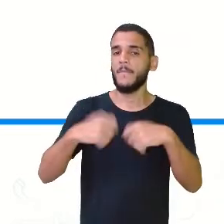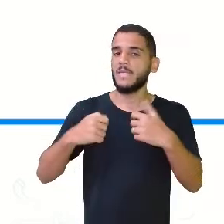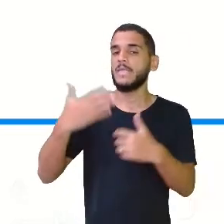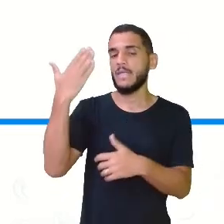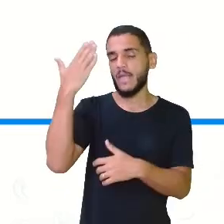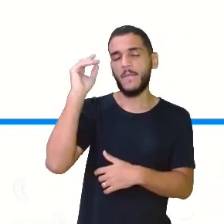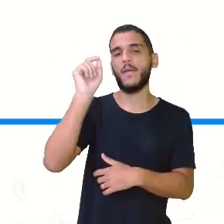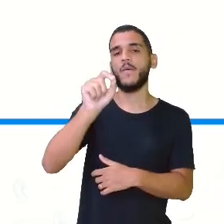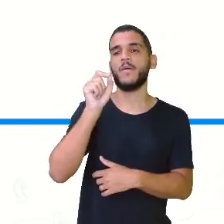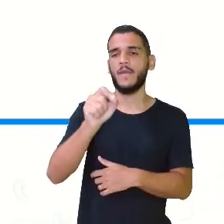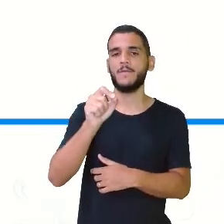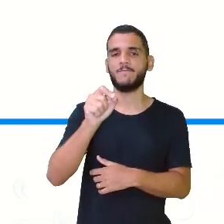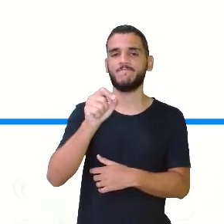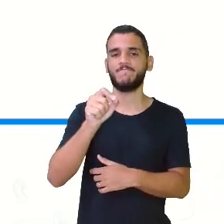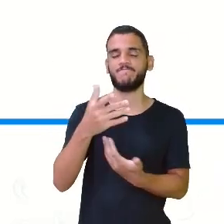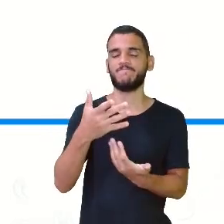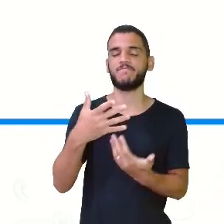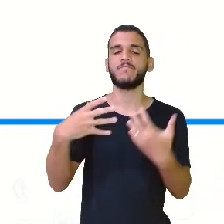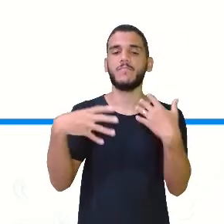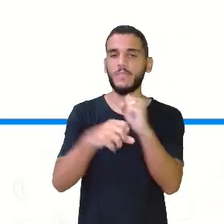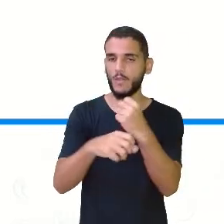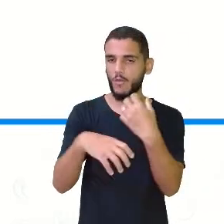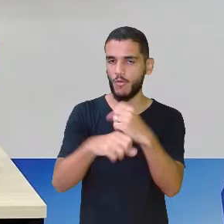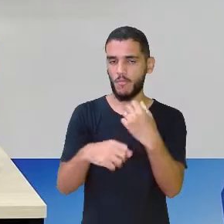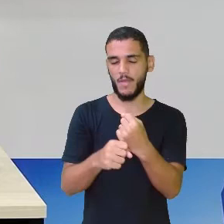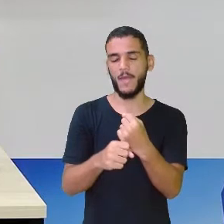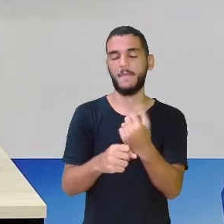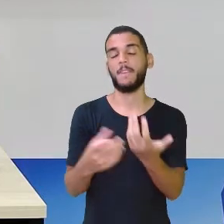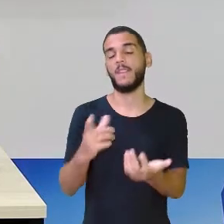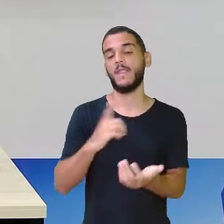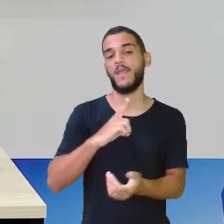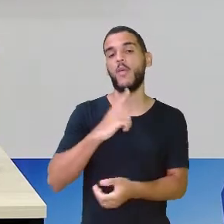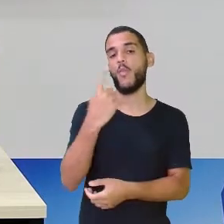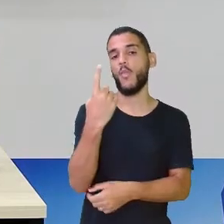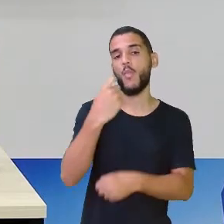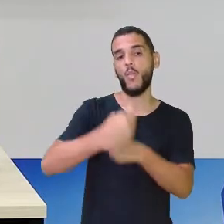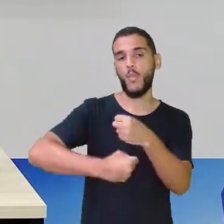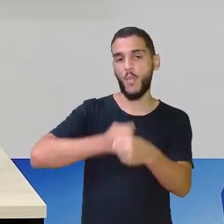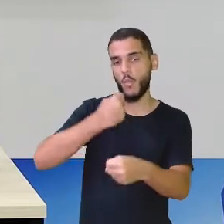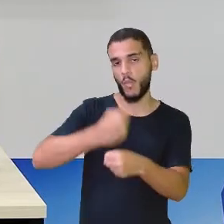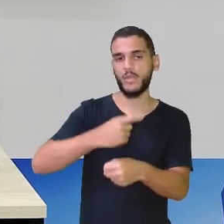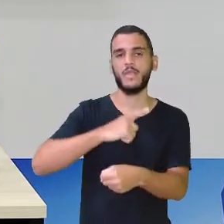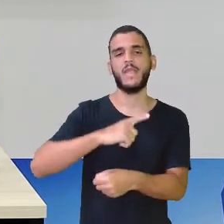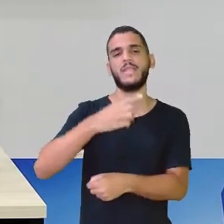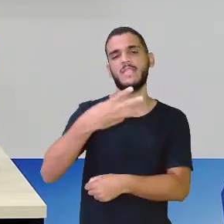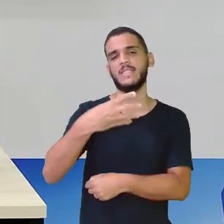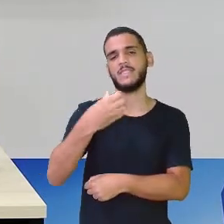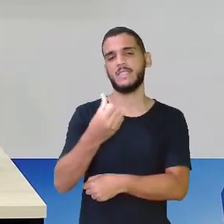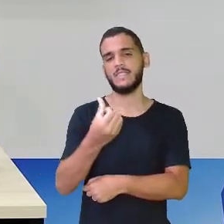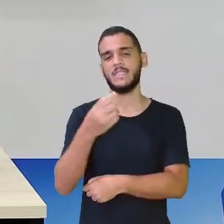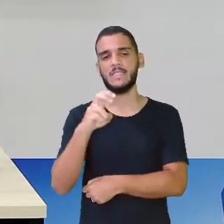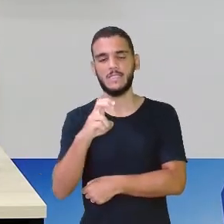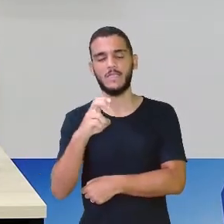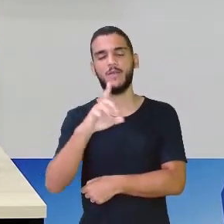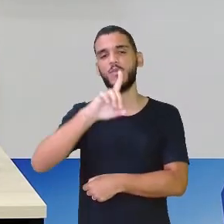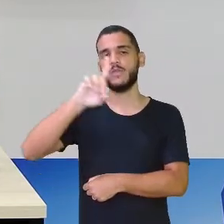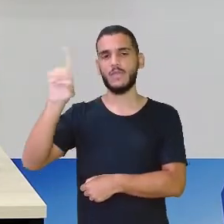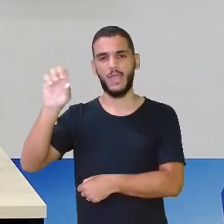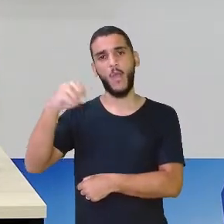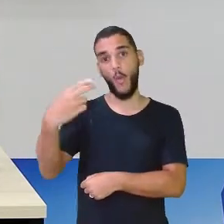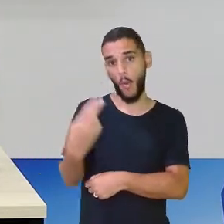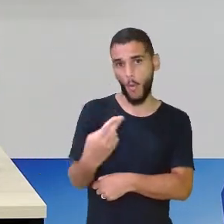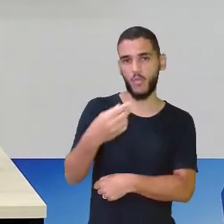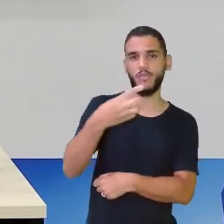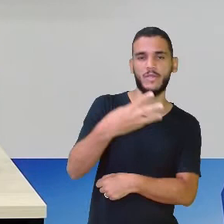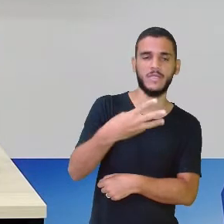que para cálculo, apesar do ano ter 365 dias ou 366, né? Quando aumenta um